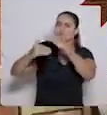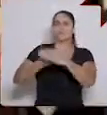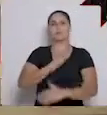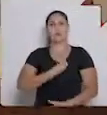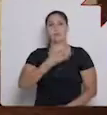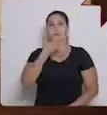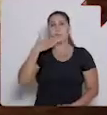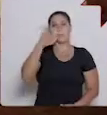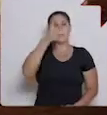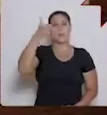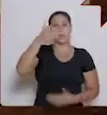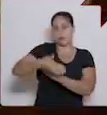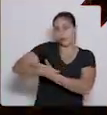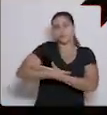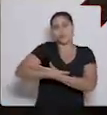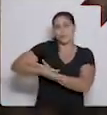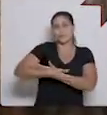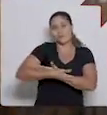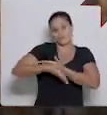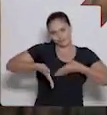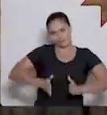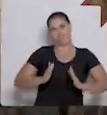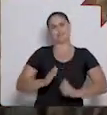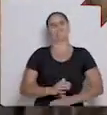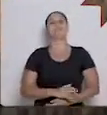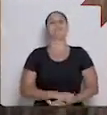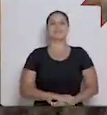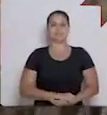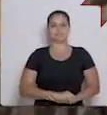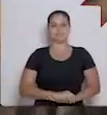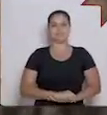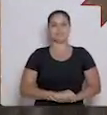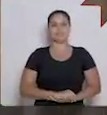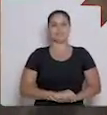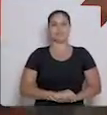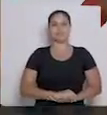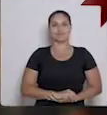a construir uma vida melhor pra essa criança que eles acabavam de trazer ao mundo.